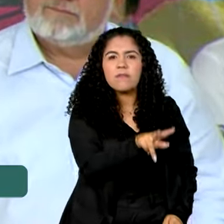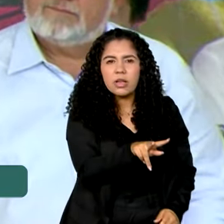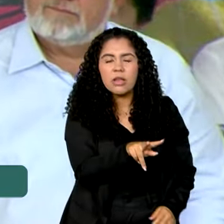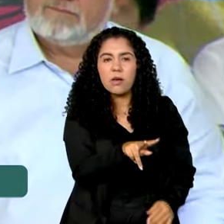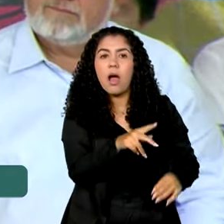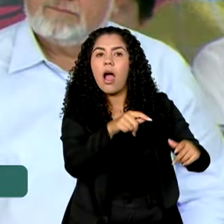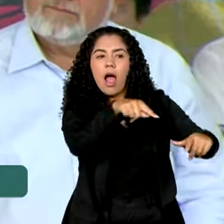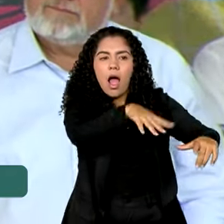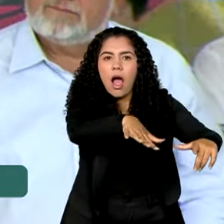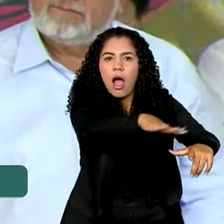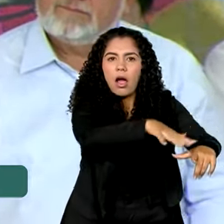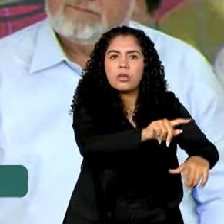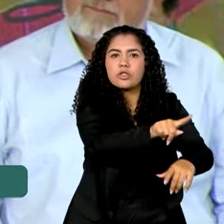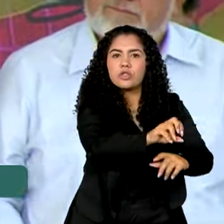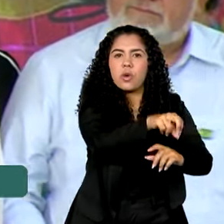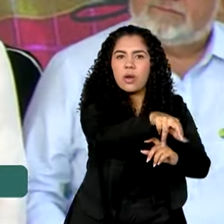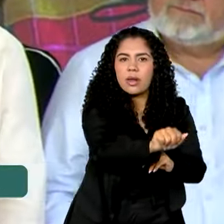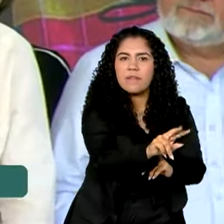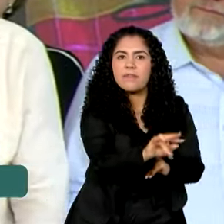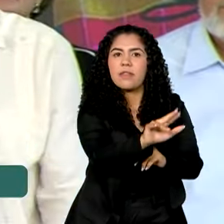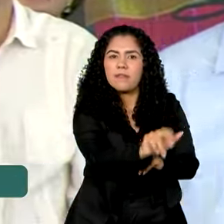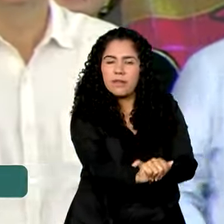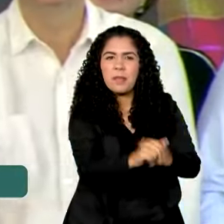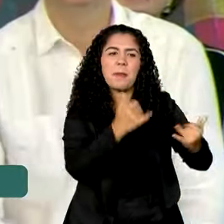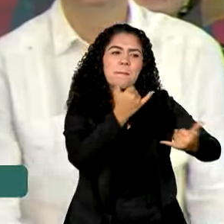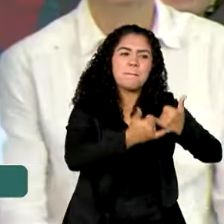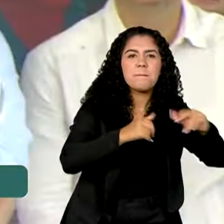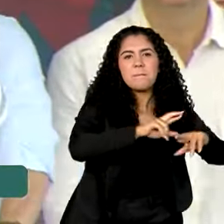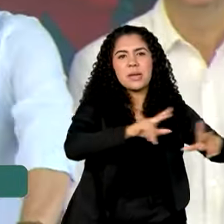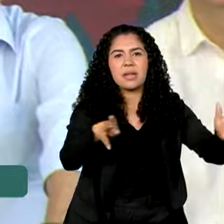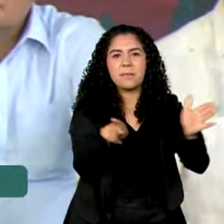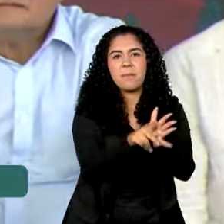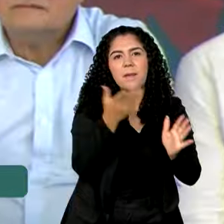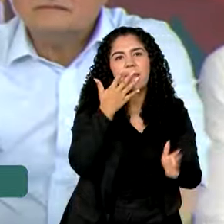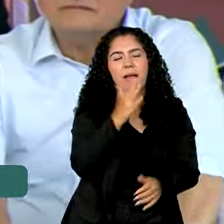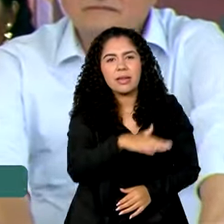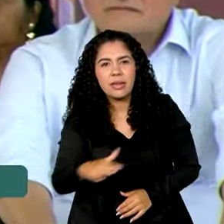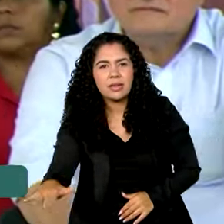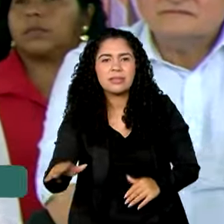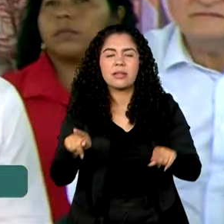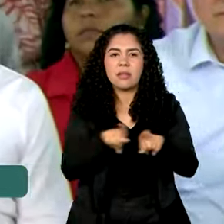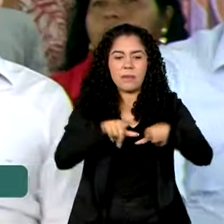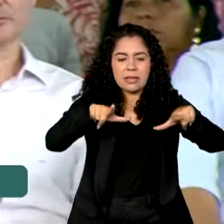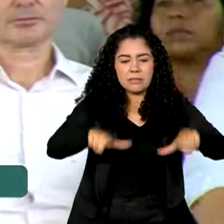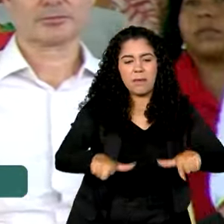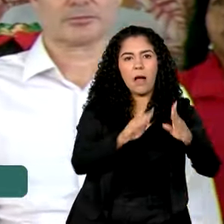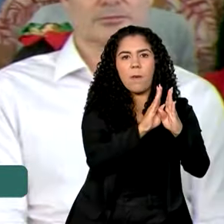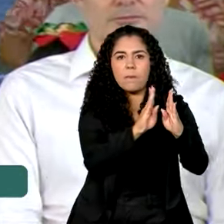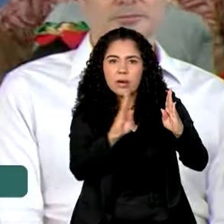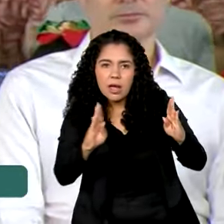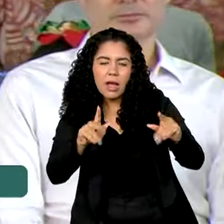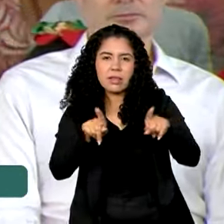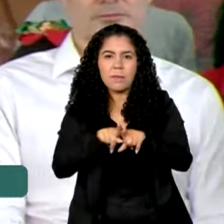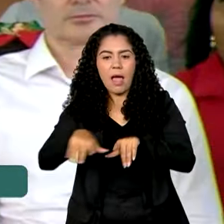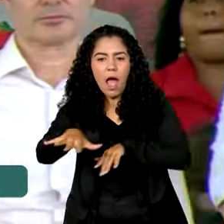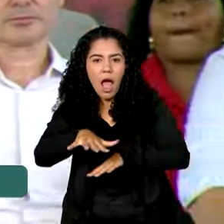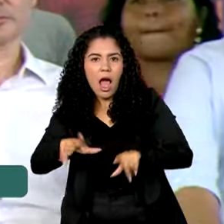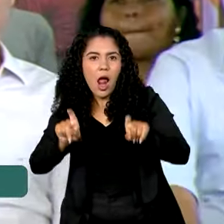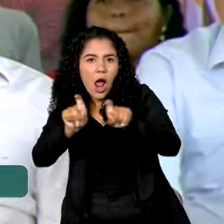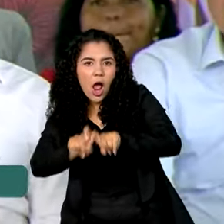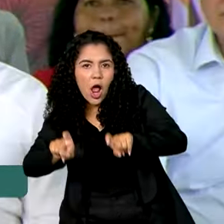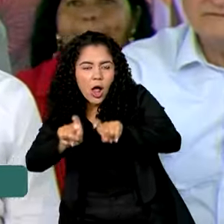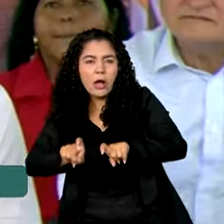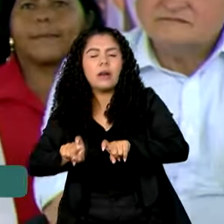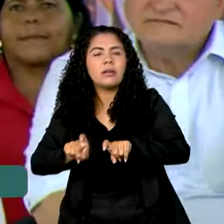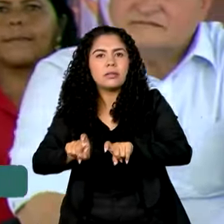viva, todos aqueles brinquedos para as crianças, a biblioteca, a área de computação, tudo o que vocês